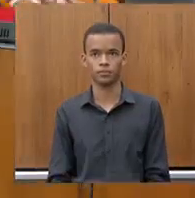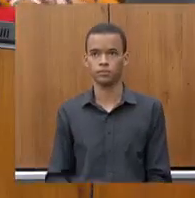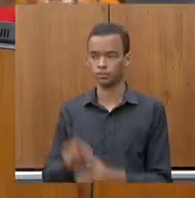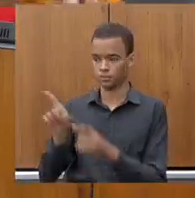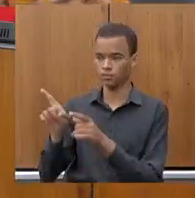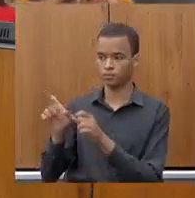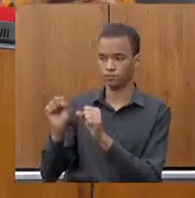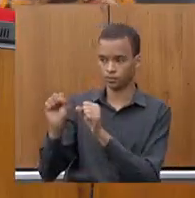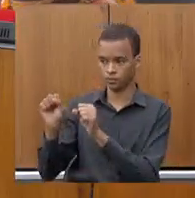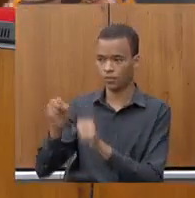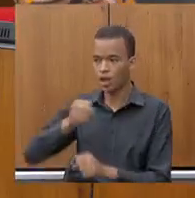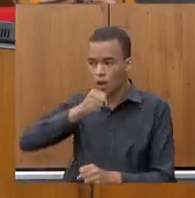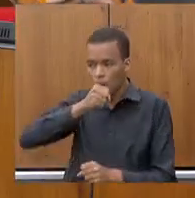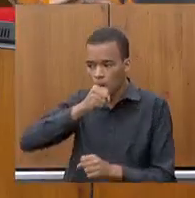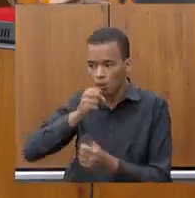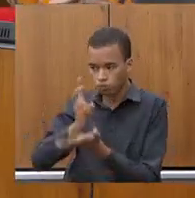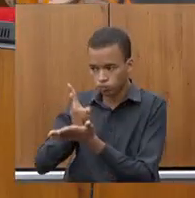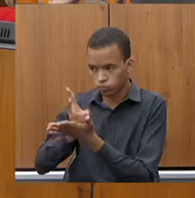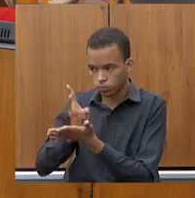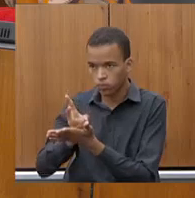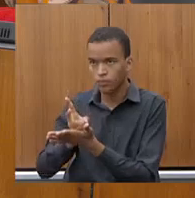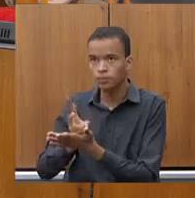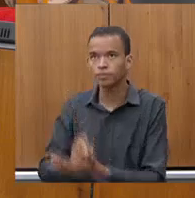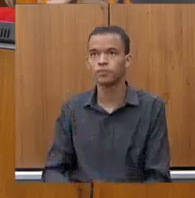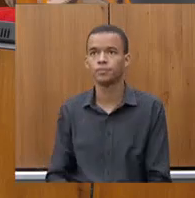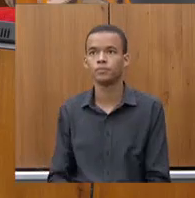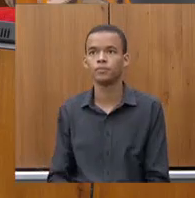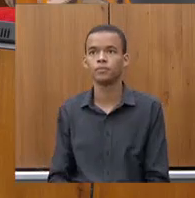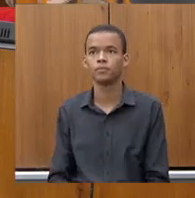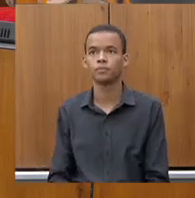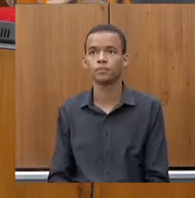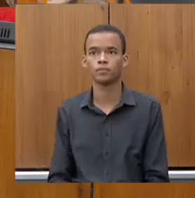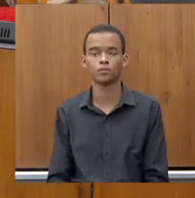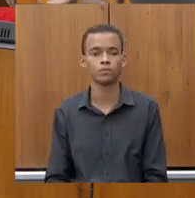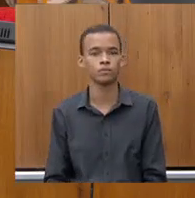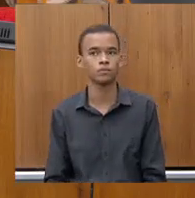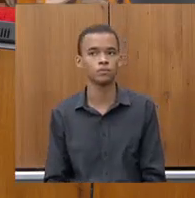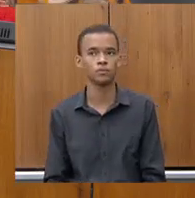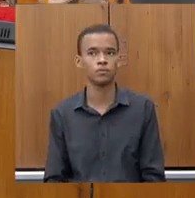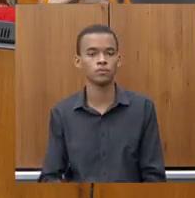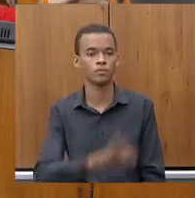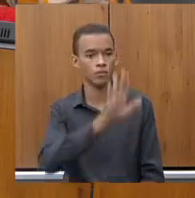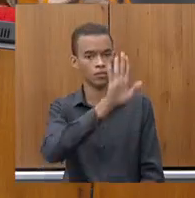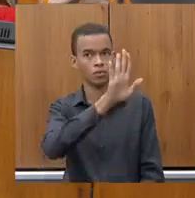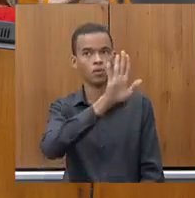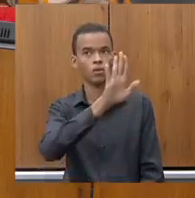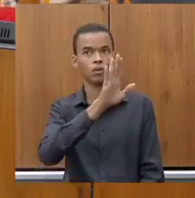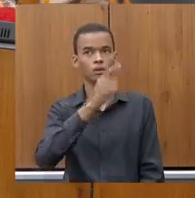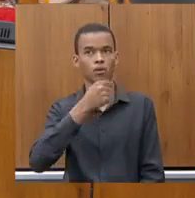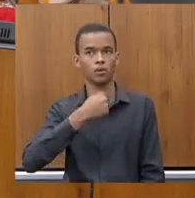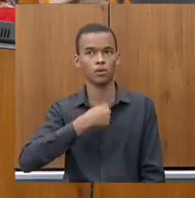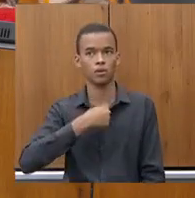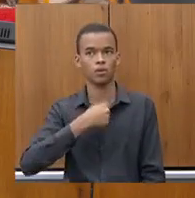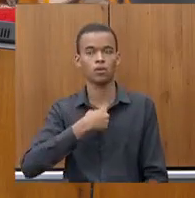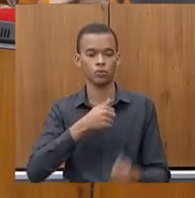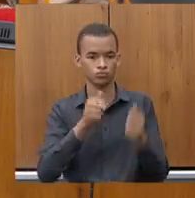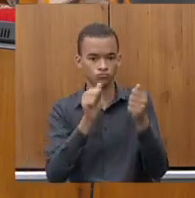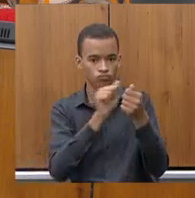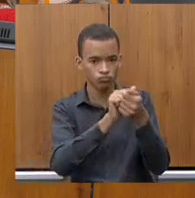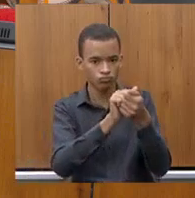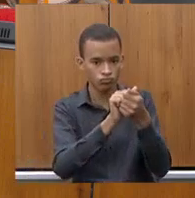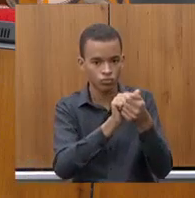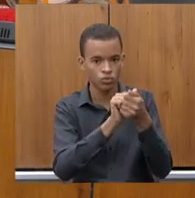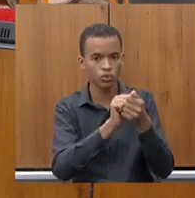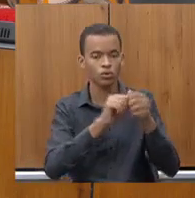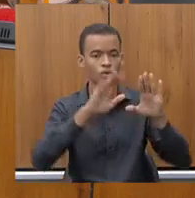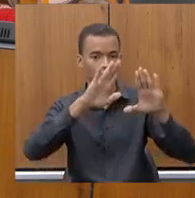Pode usar o microfone, por gentileza. Eu só ia registrar que eu não continuo com vocês, porque eu vou participar da Assembleia